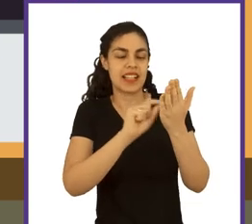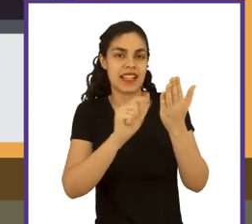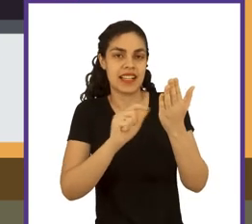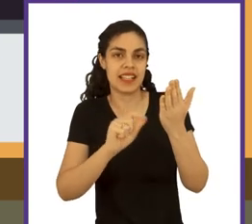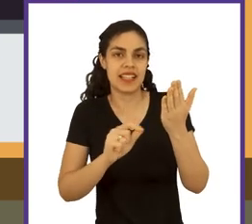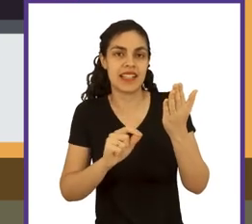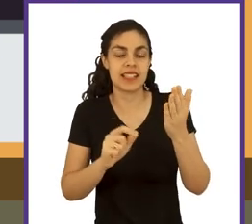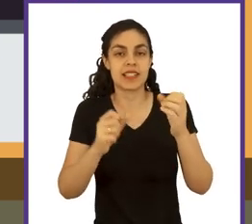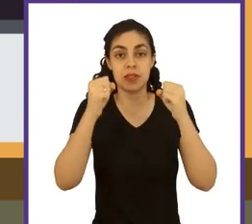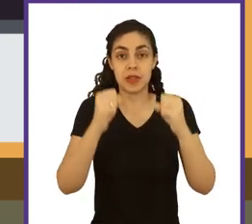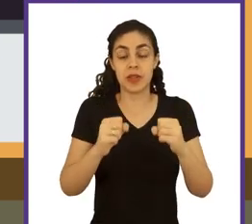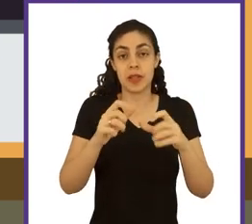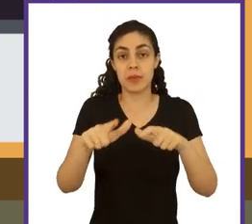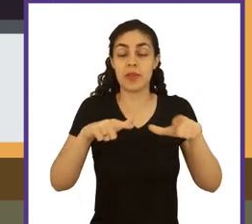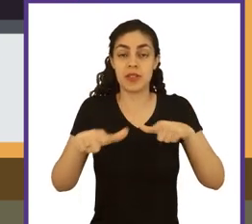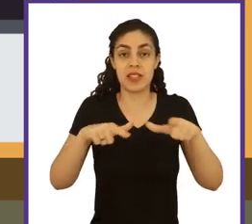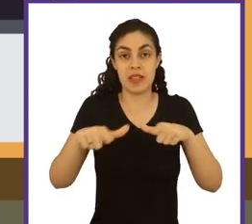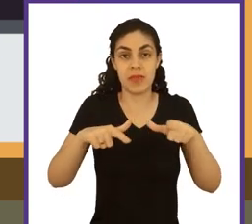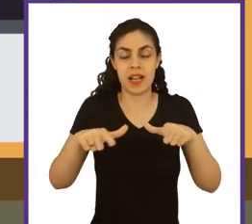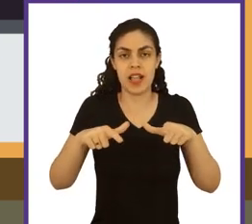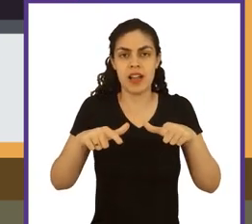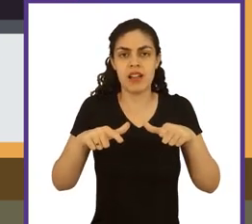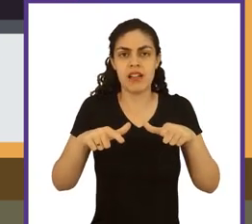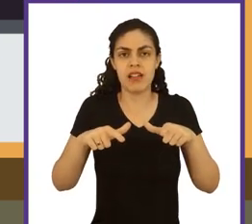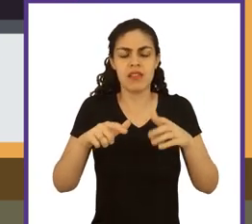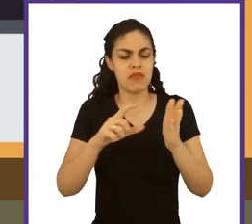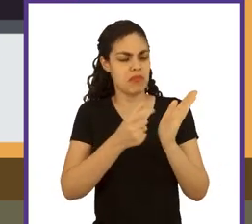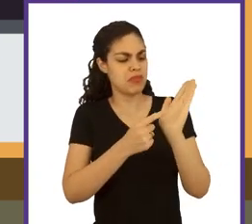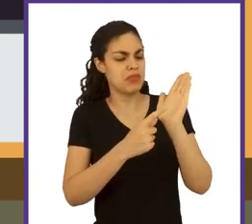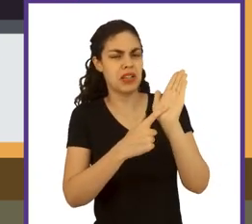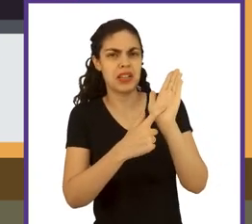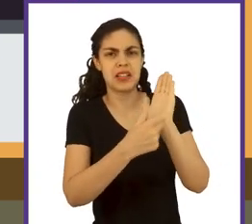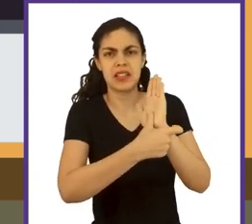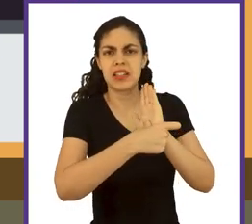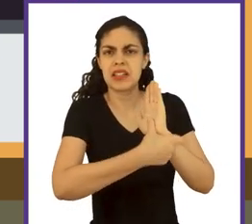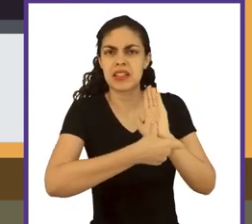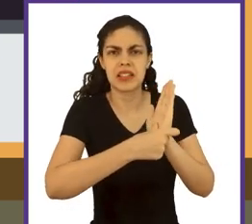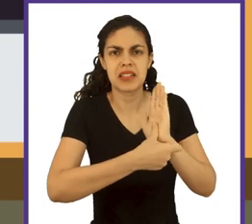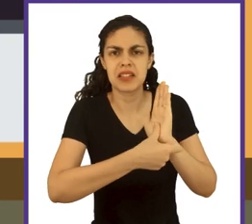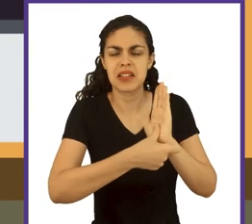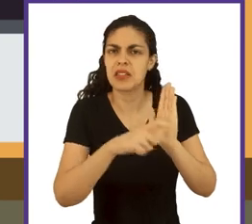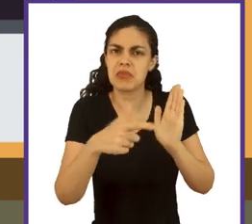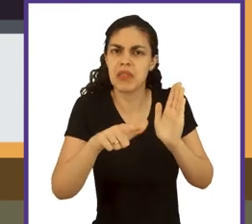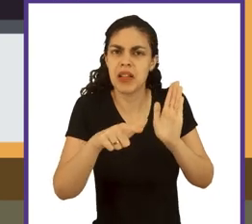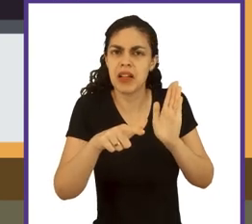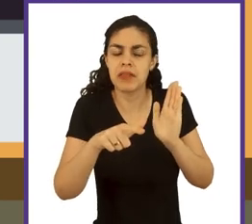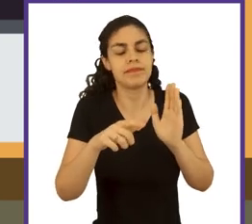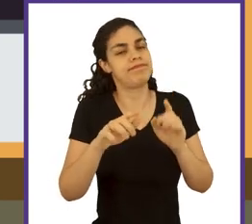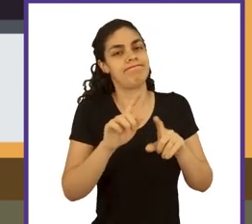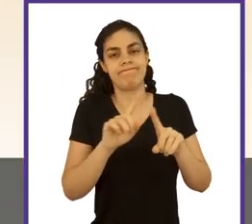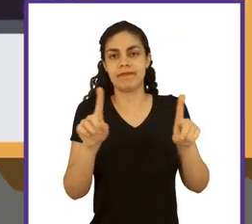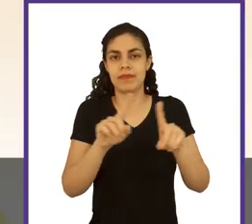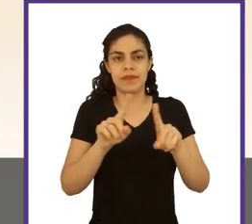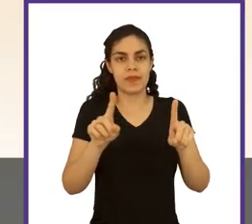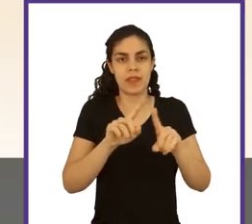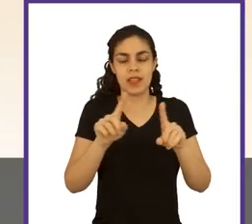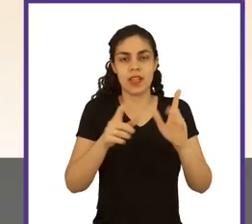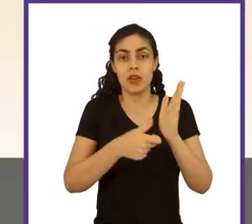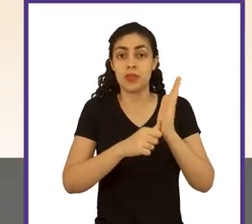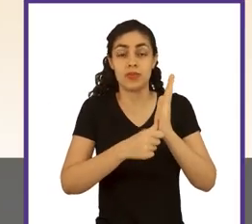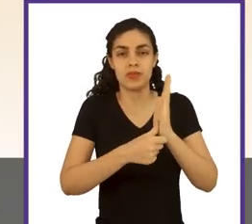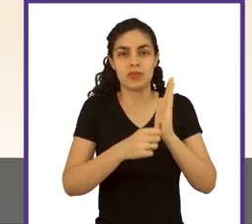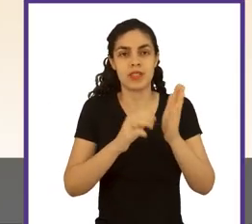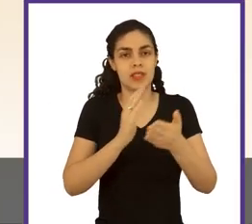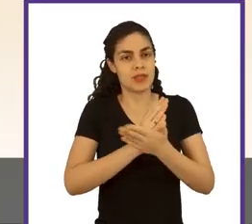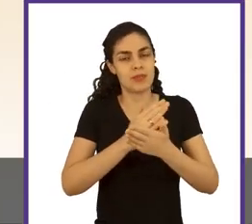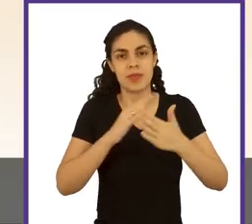declaração para exercício da profissão e poderá atuar. Ué, mas e a carteirinha de identidade profissional? Não vou receber? Não. Por enquanto,